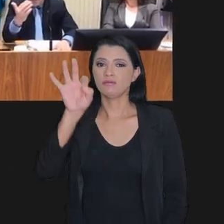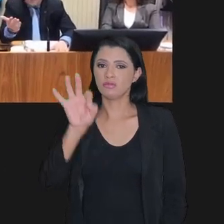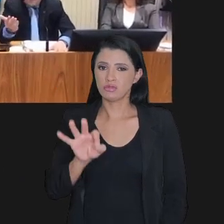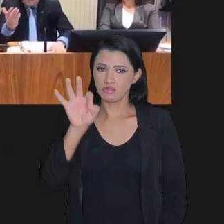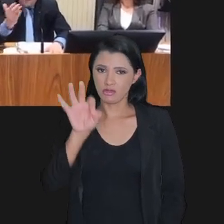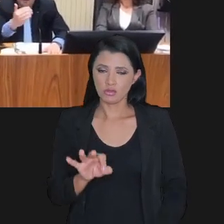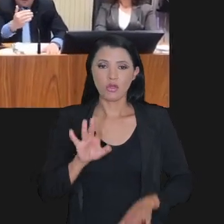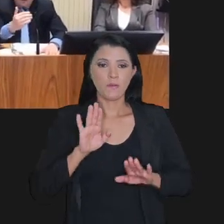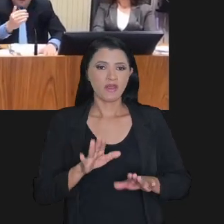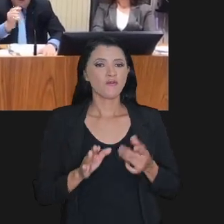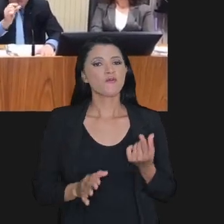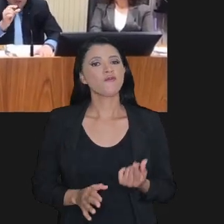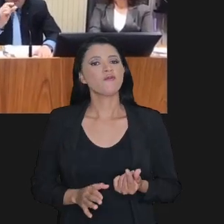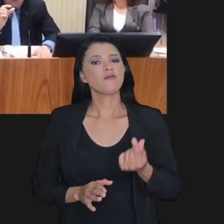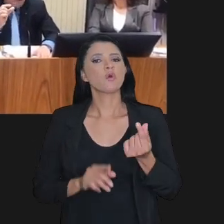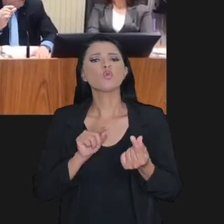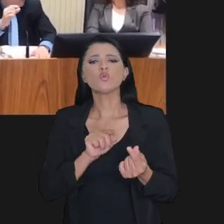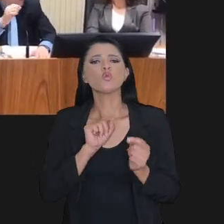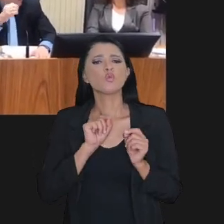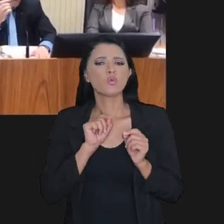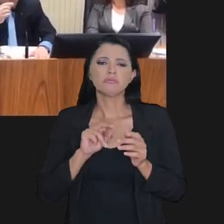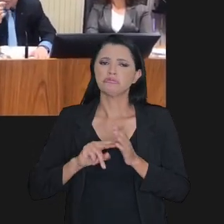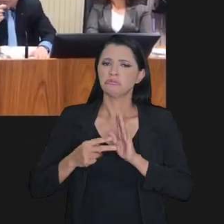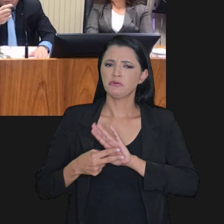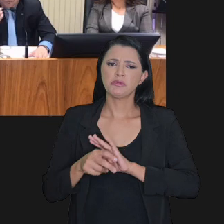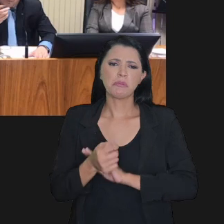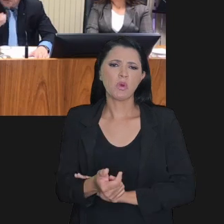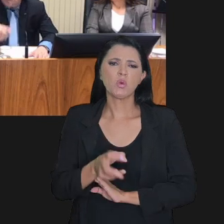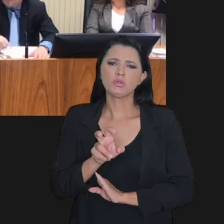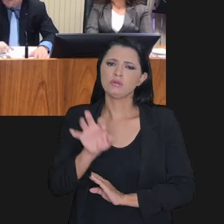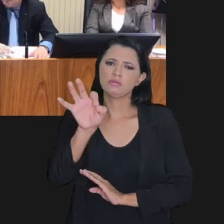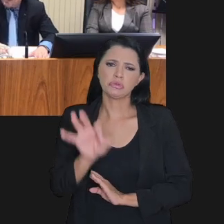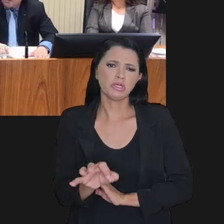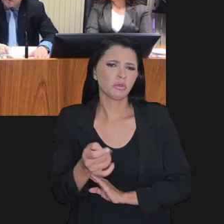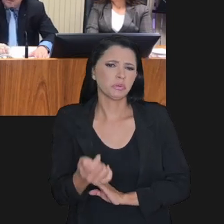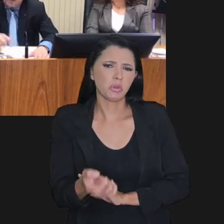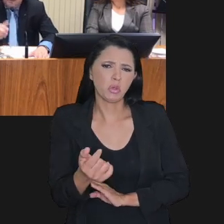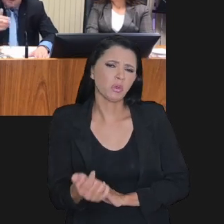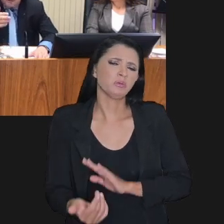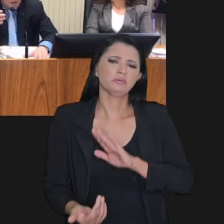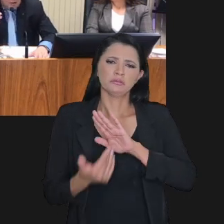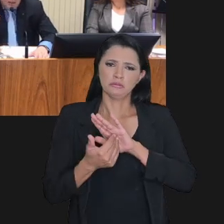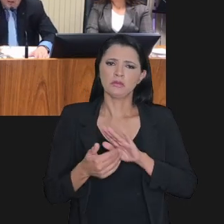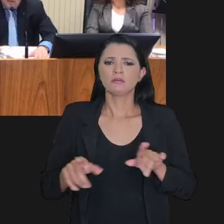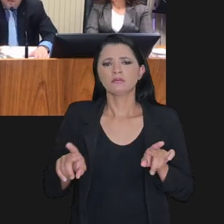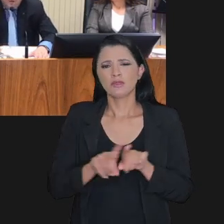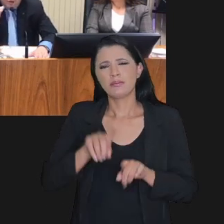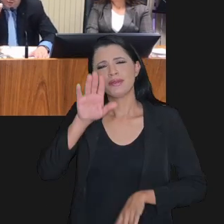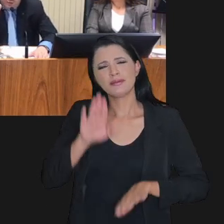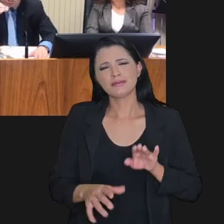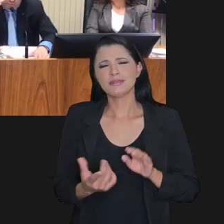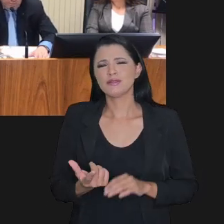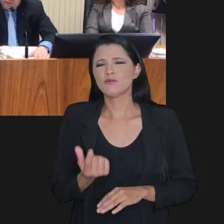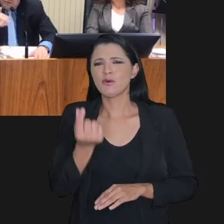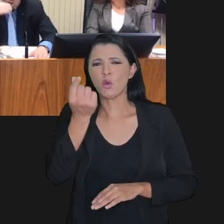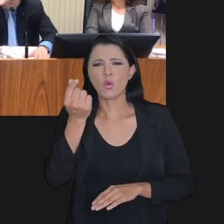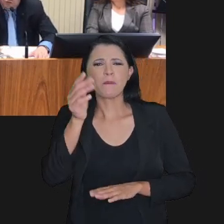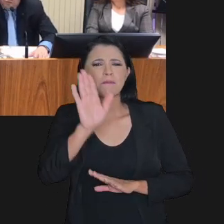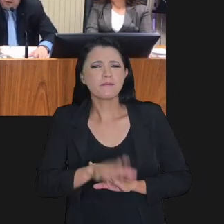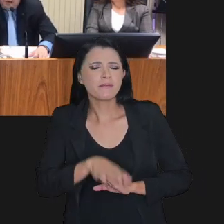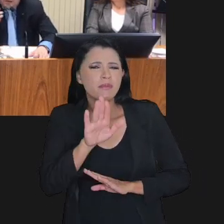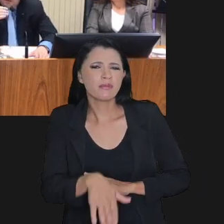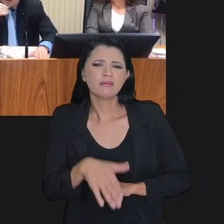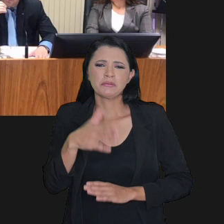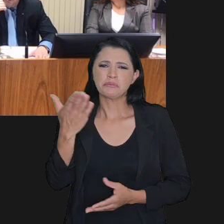estoques, já em termos de valor não significa nem 5%. Então, e valores também às vezes